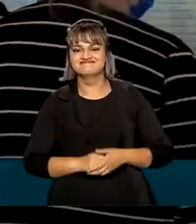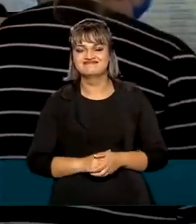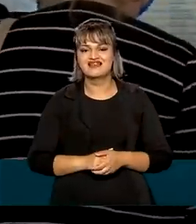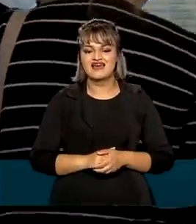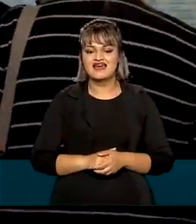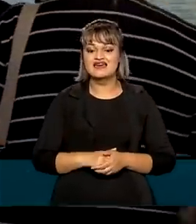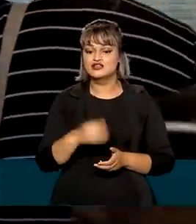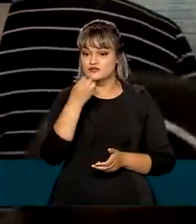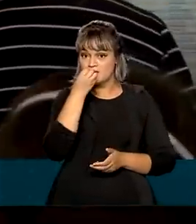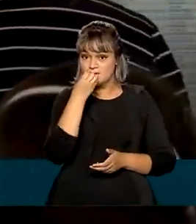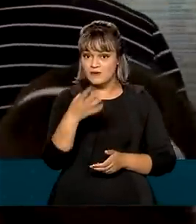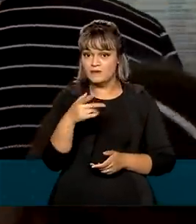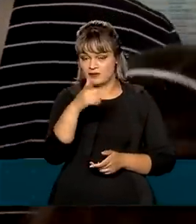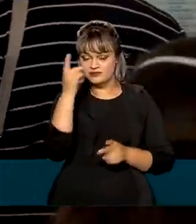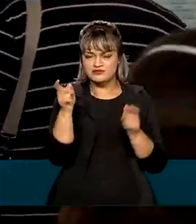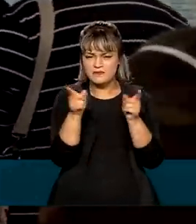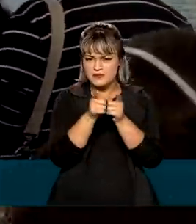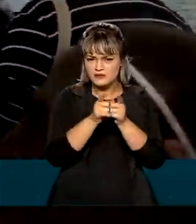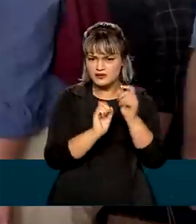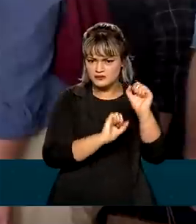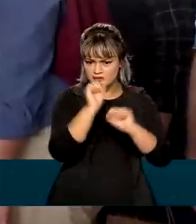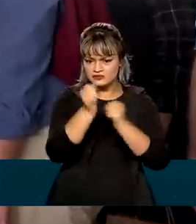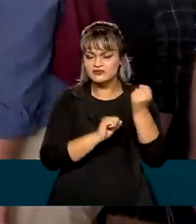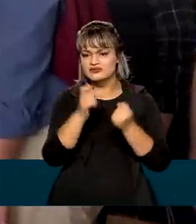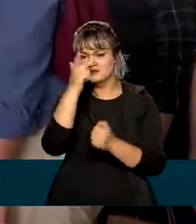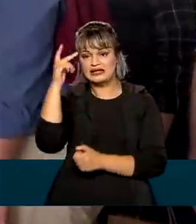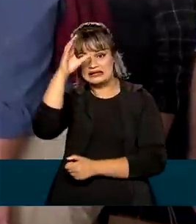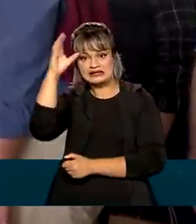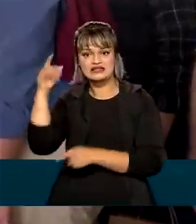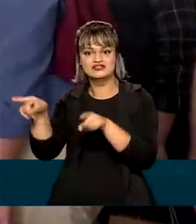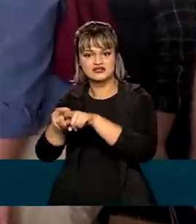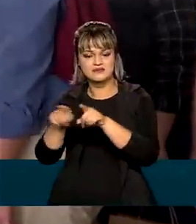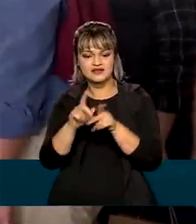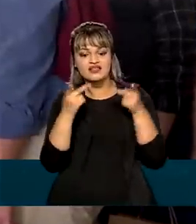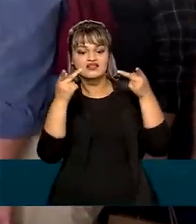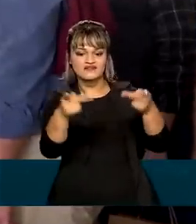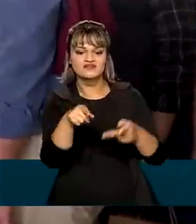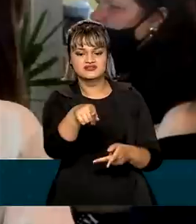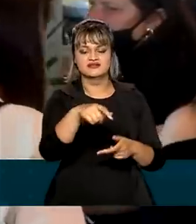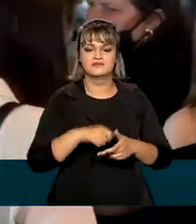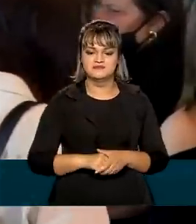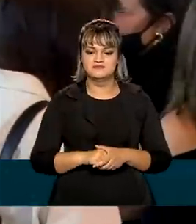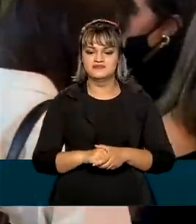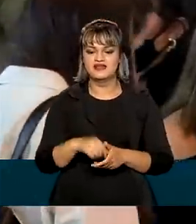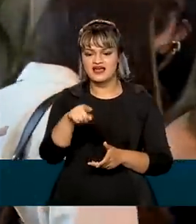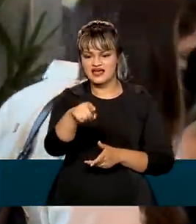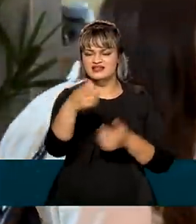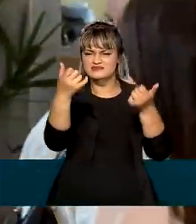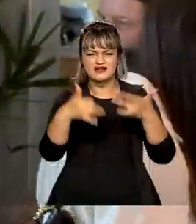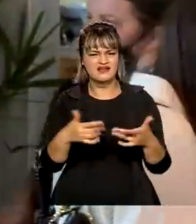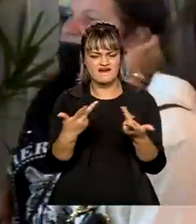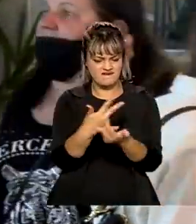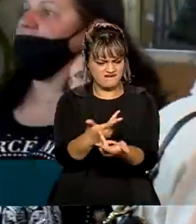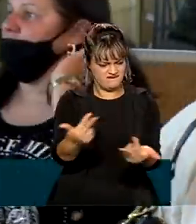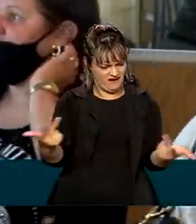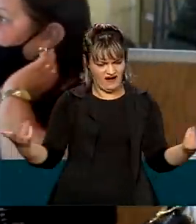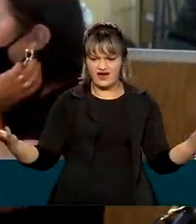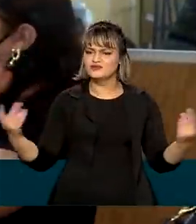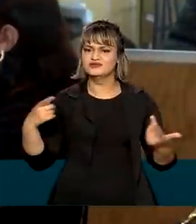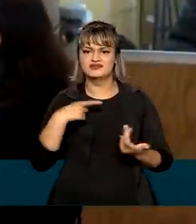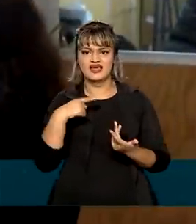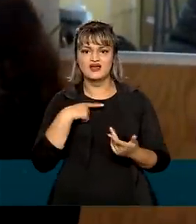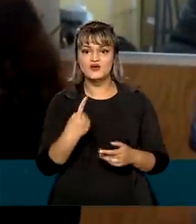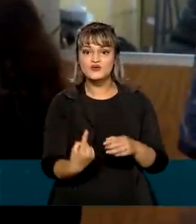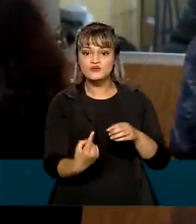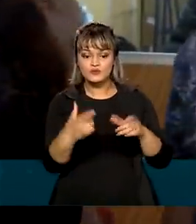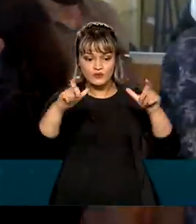Um ganho não só para o pequeno produtor, mas também para os consumidores que visitam a Expo Inter. Muita variedade mesmo, num